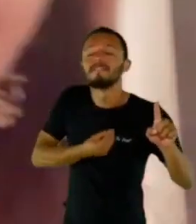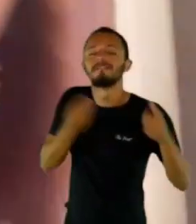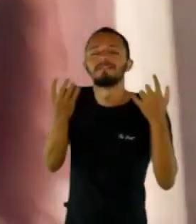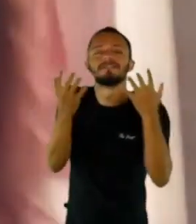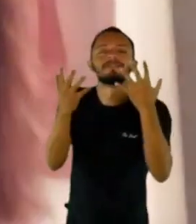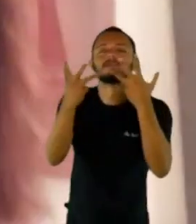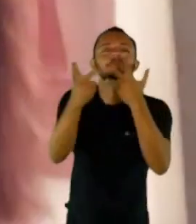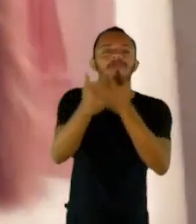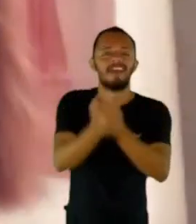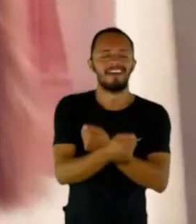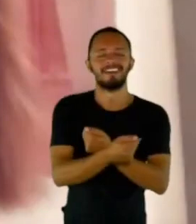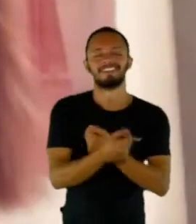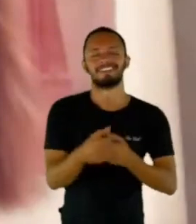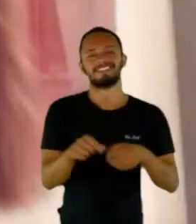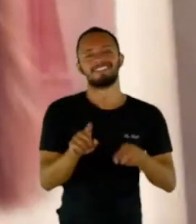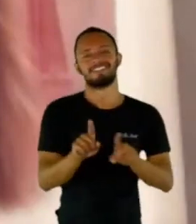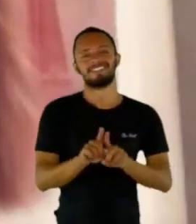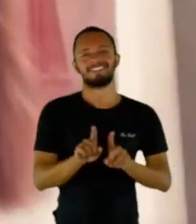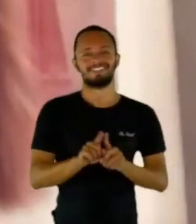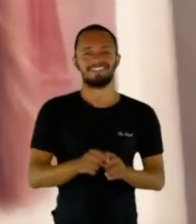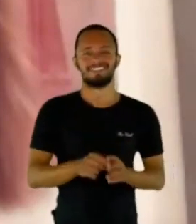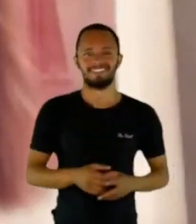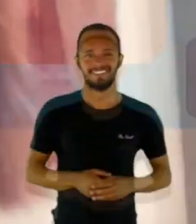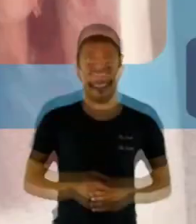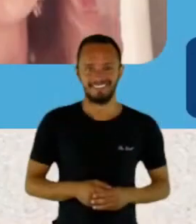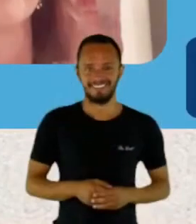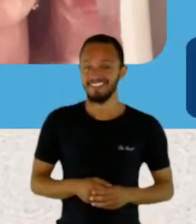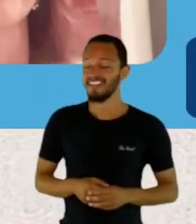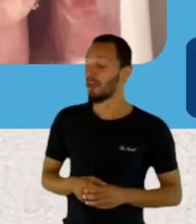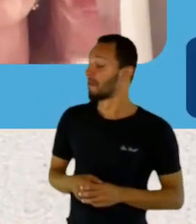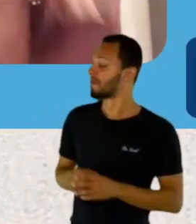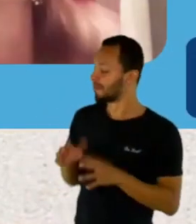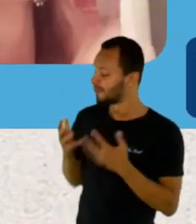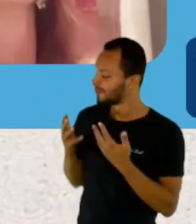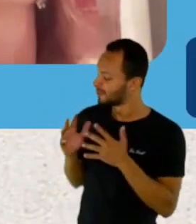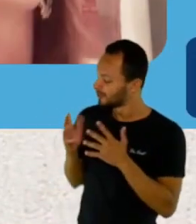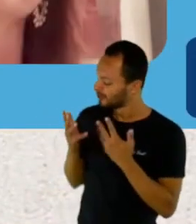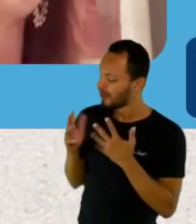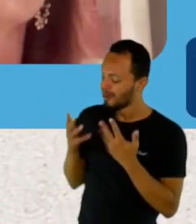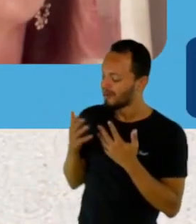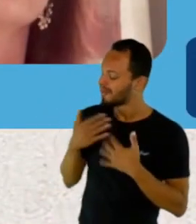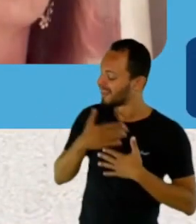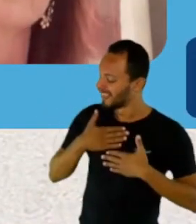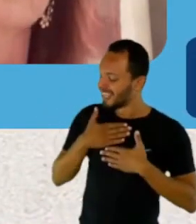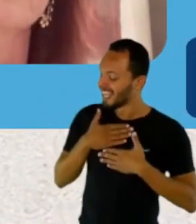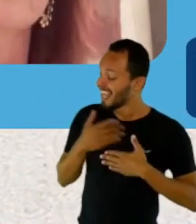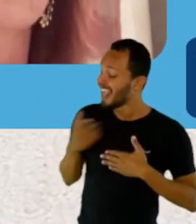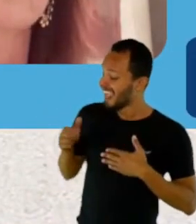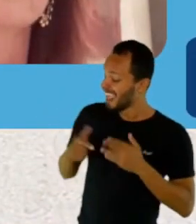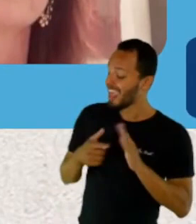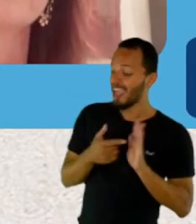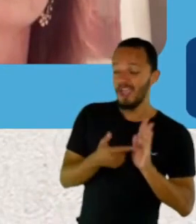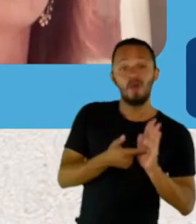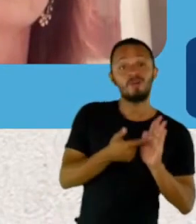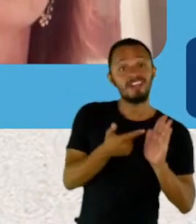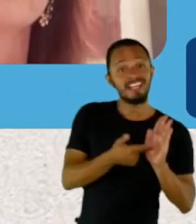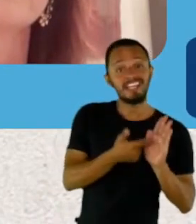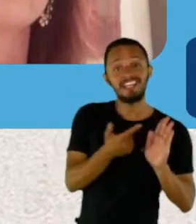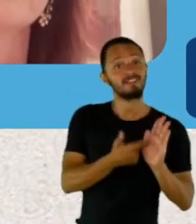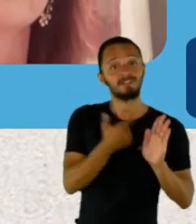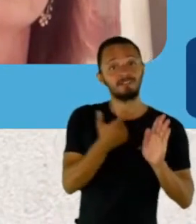Muito bem. Retrata bem o que você traz no livro, são textos bem